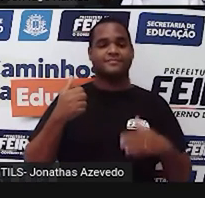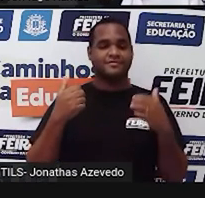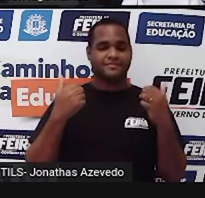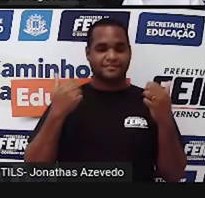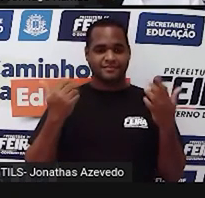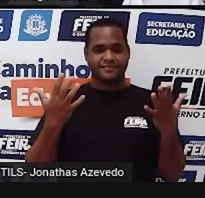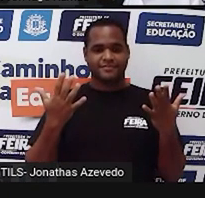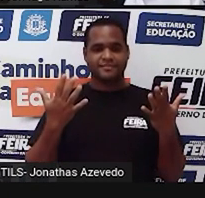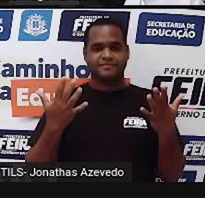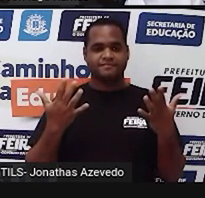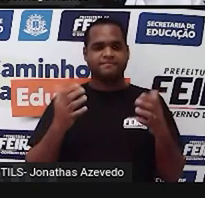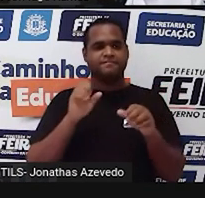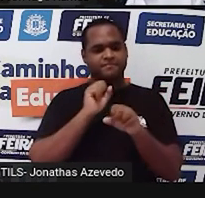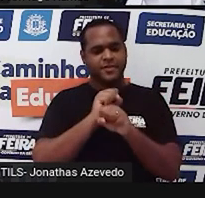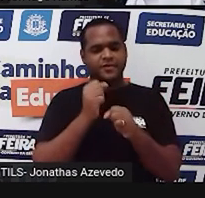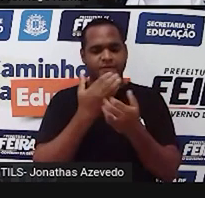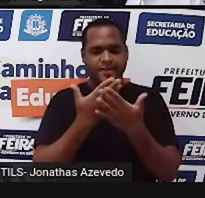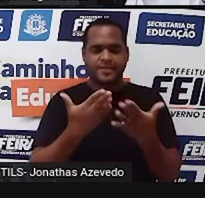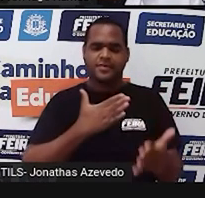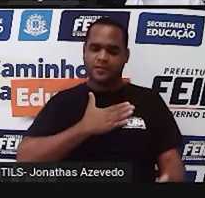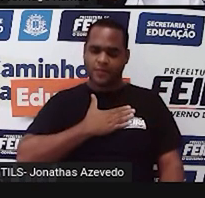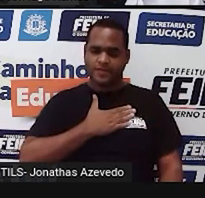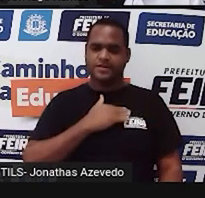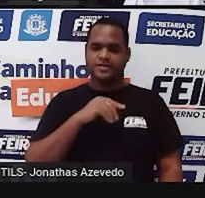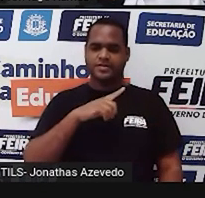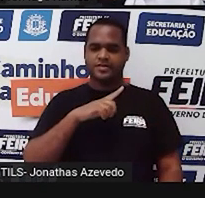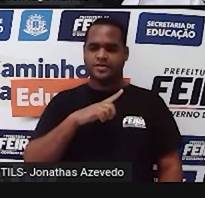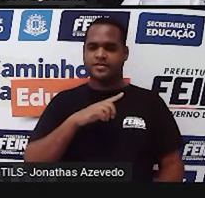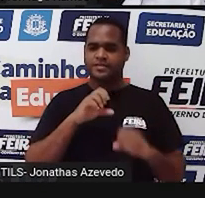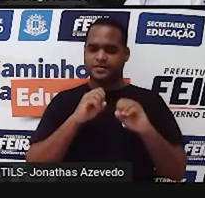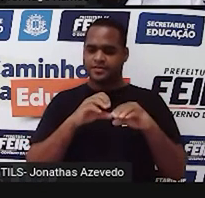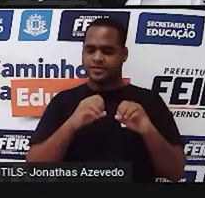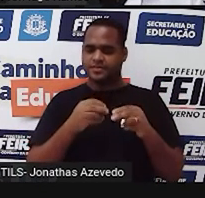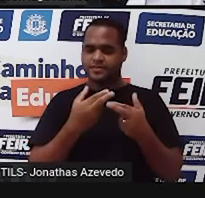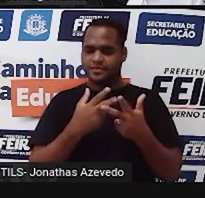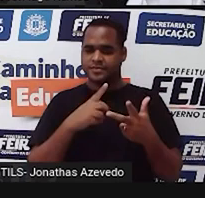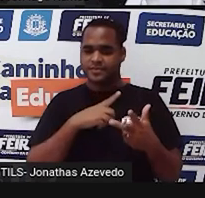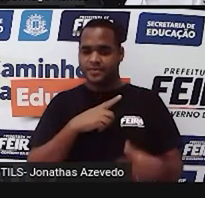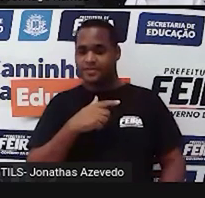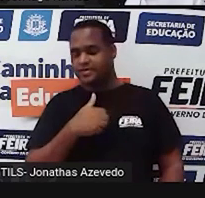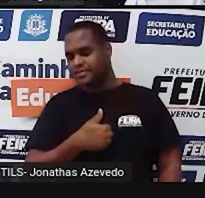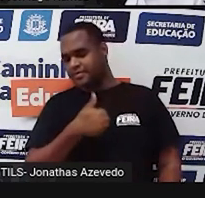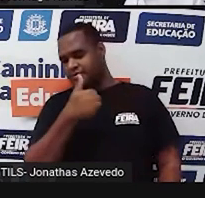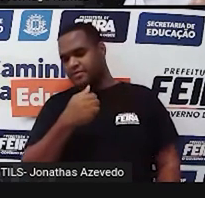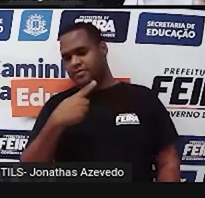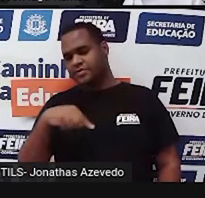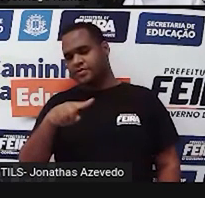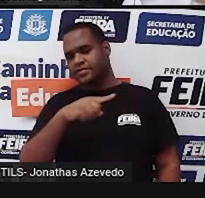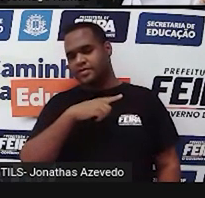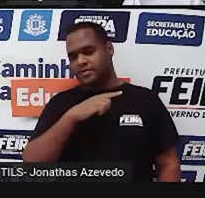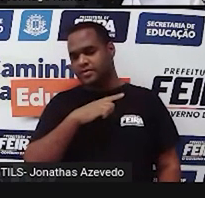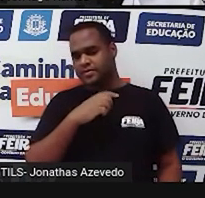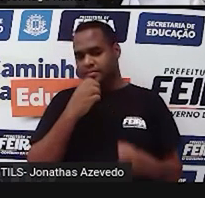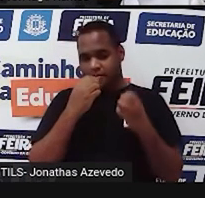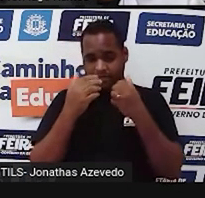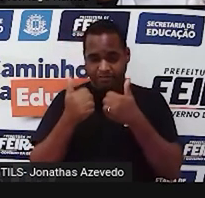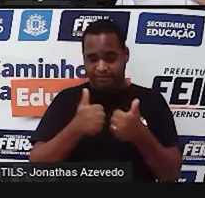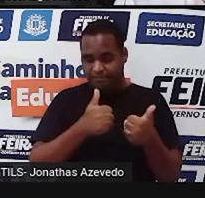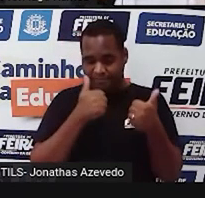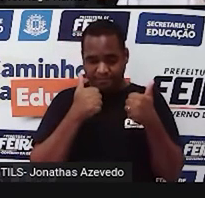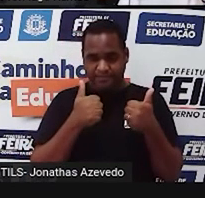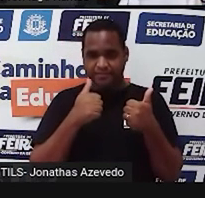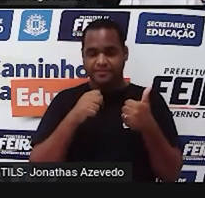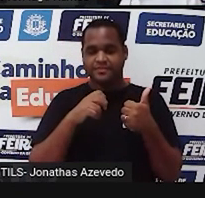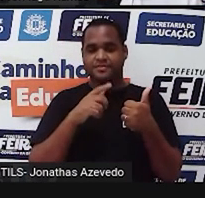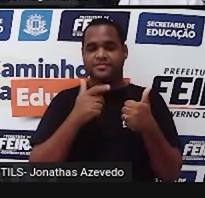né, eu espero que você tenha curtido essa aula, eu curti bastante, nós curtimos bastante, né,